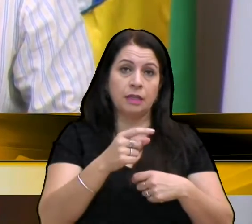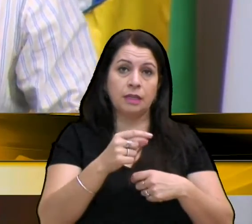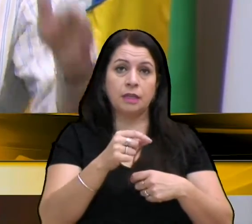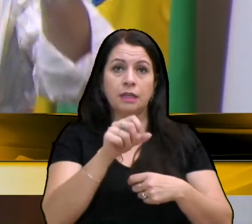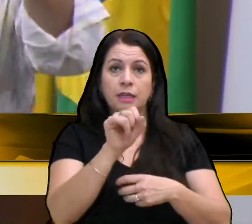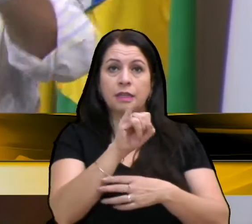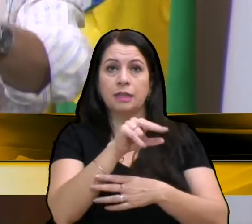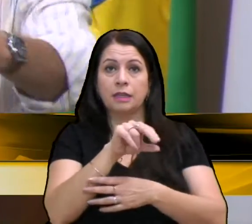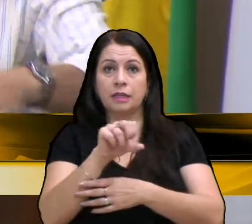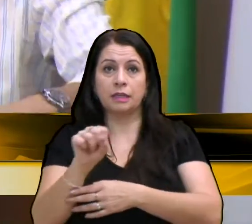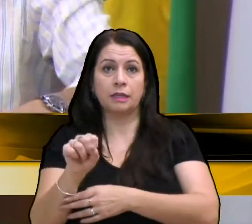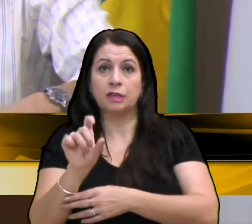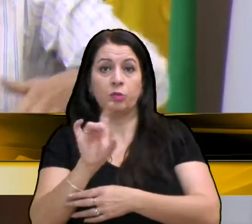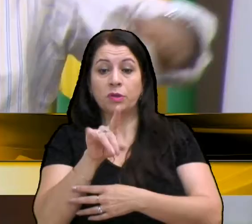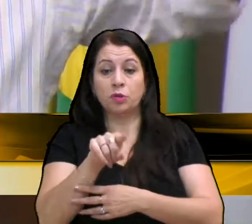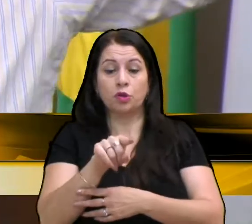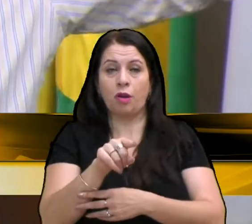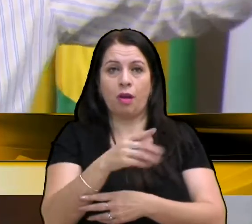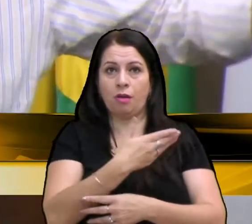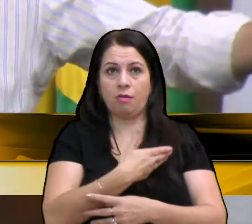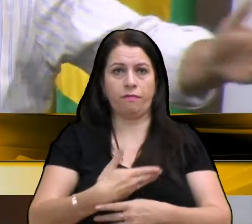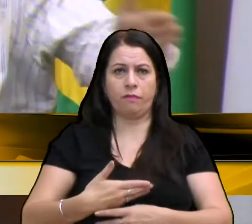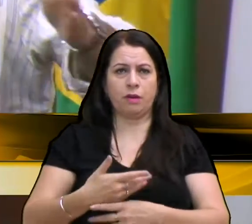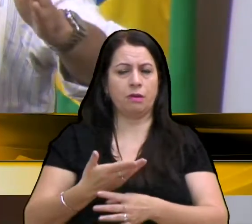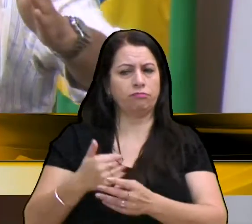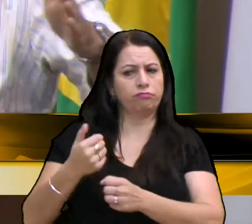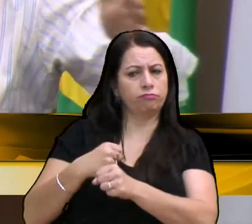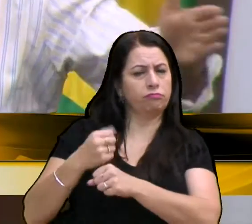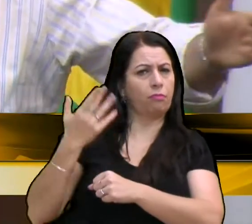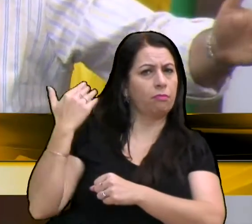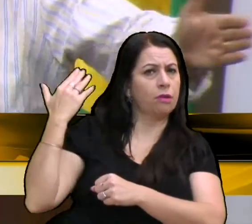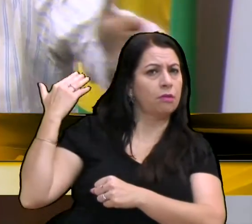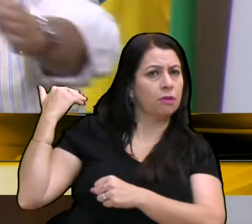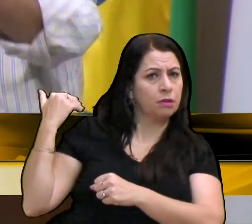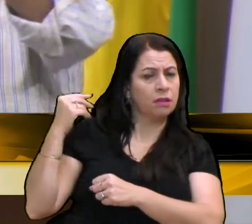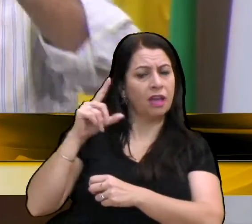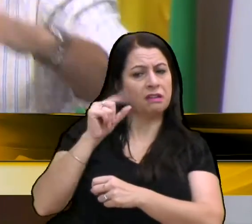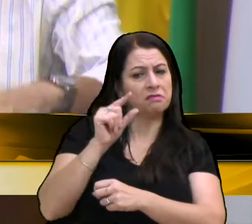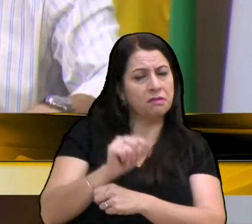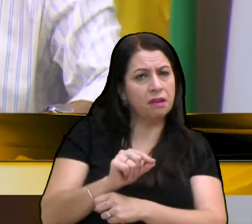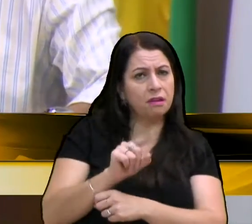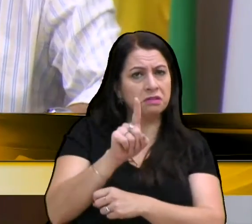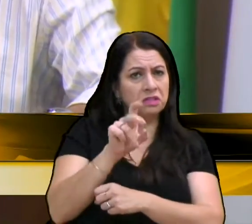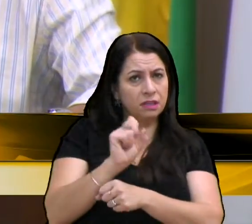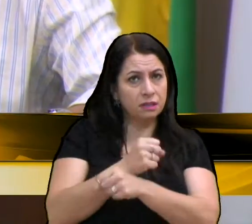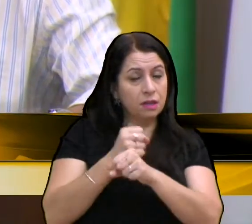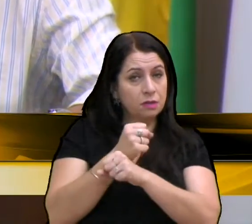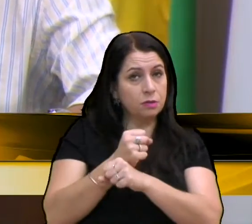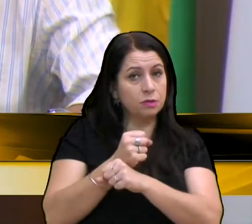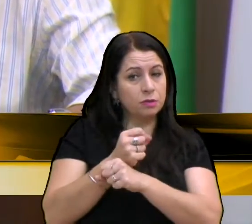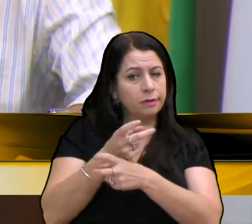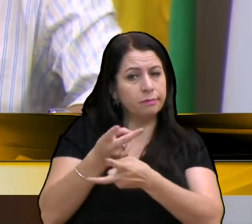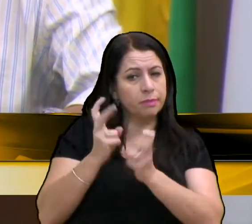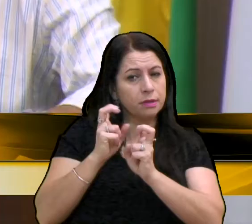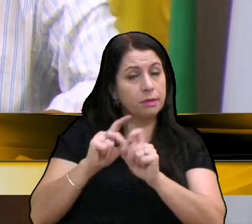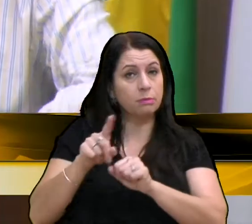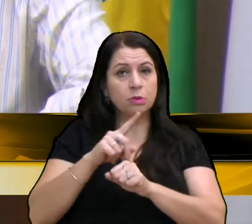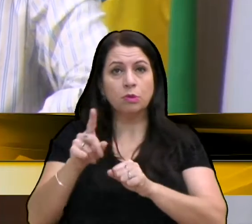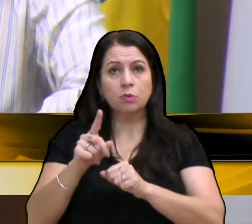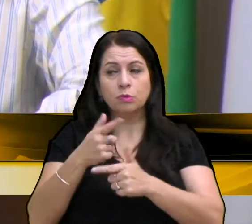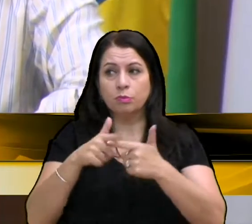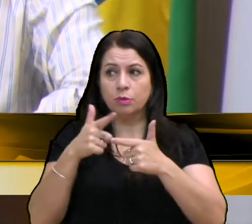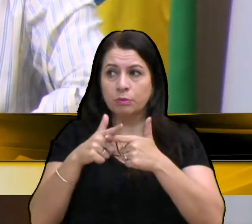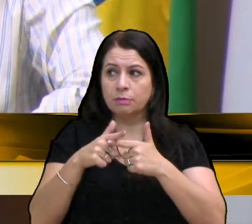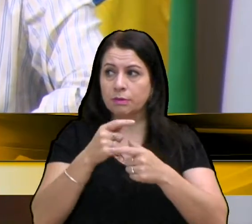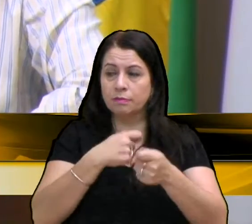Social, que não vem só desse governo, vem lá de trás. Há 10, 15 anos, nós percebemos alguns problemas de gestão